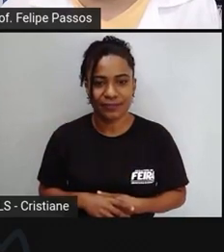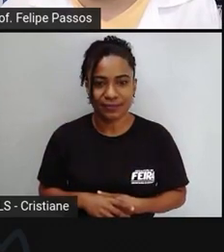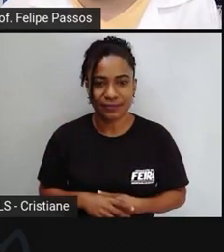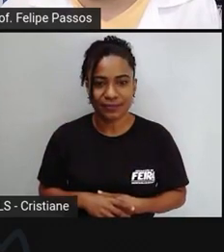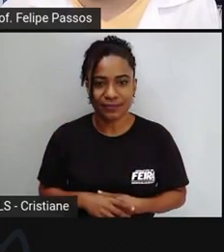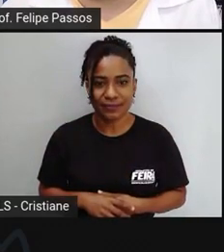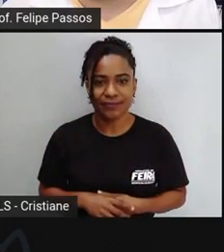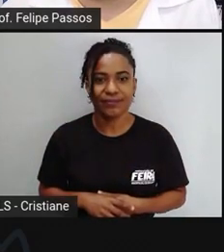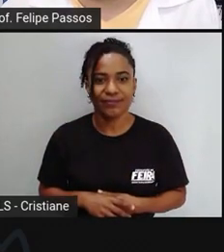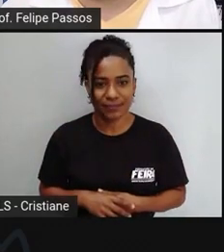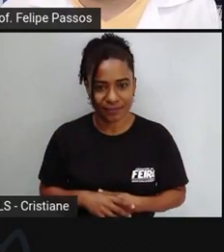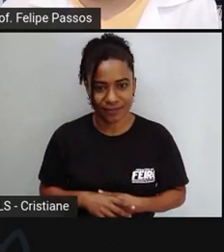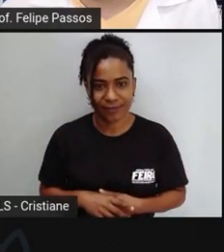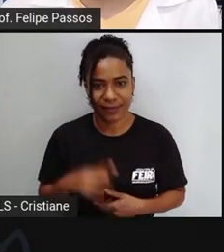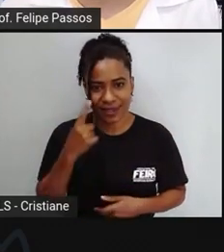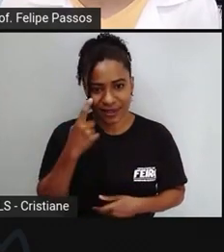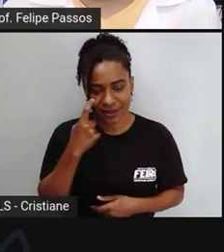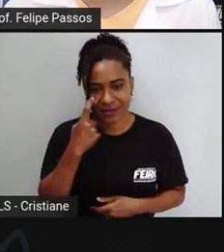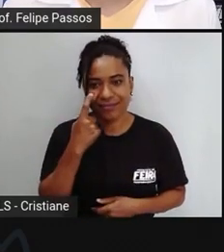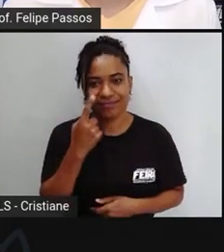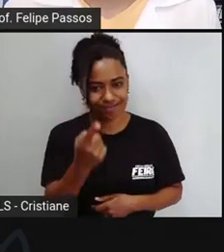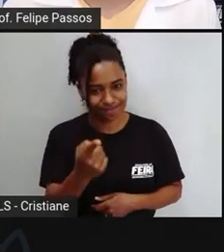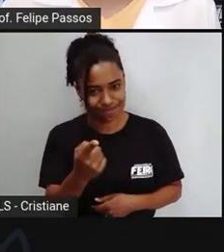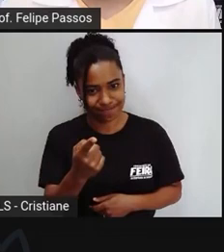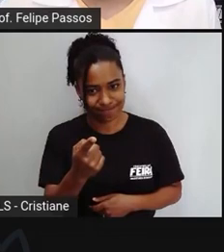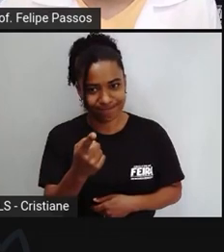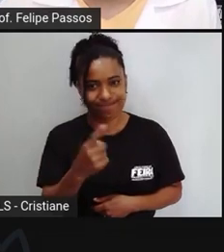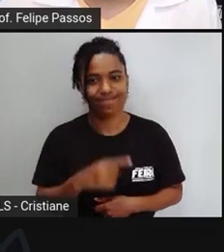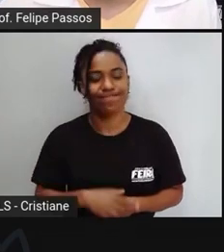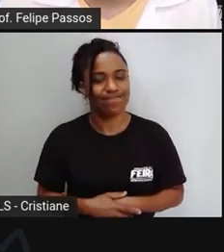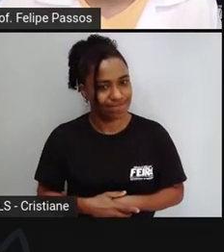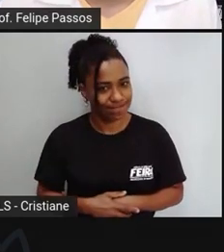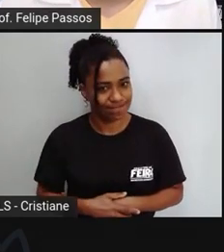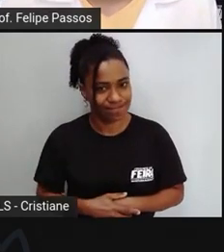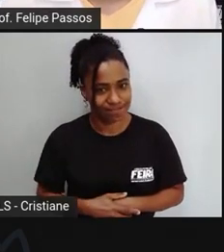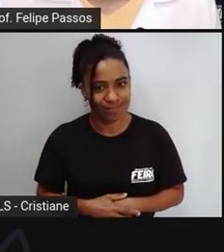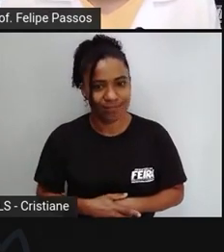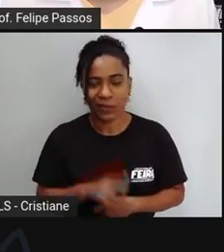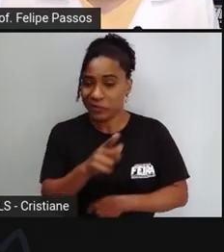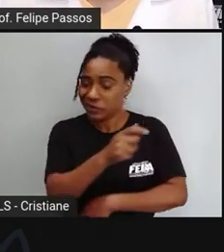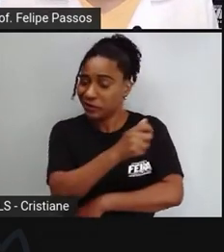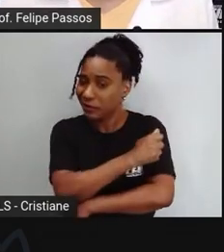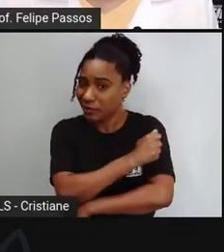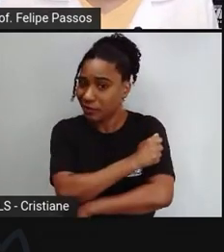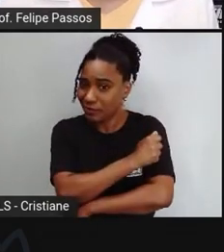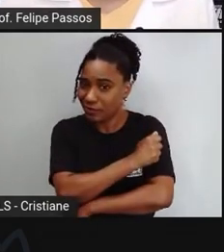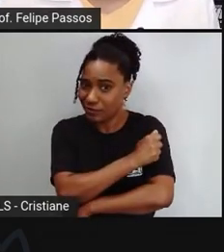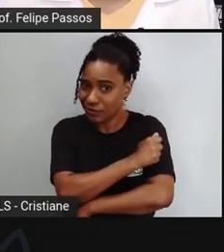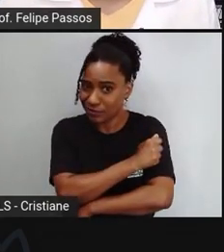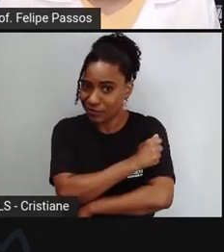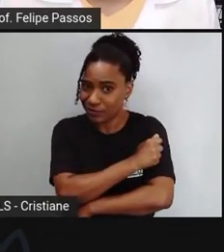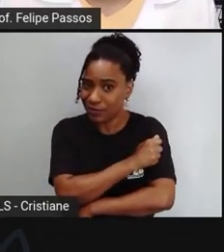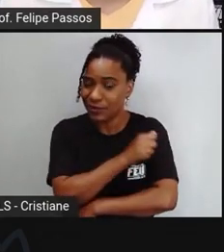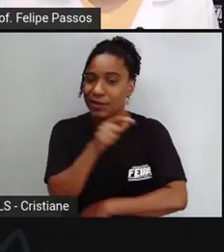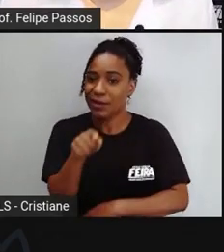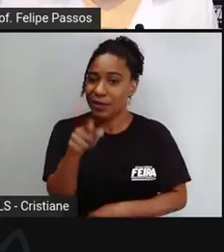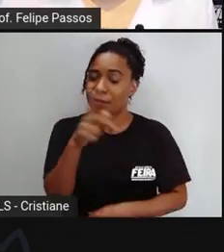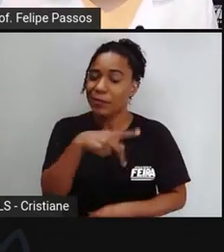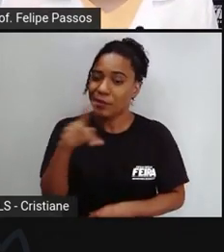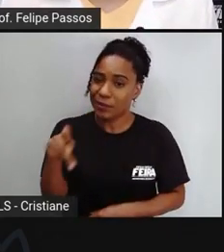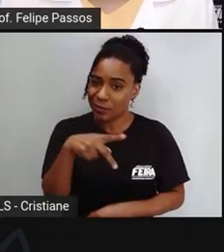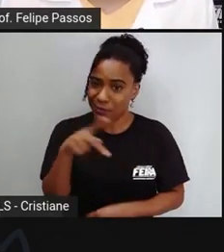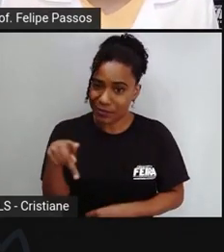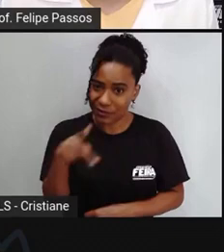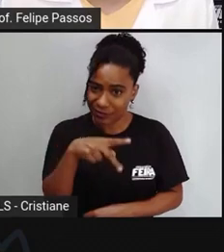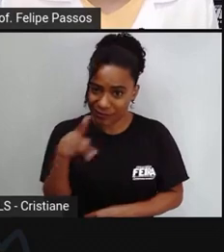é uma provocação a você aluno a você professor a